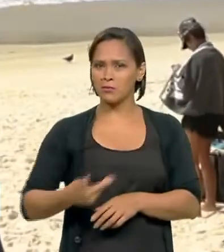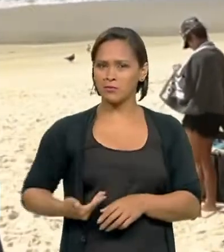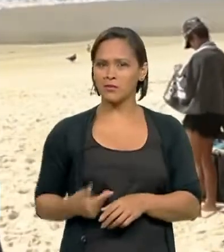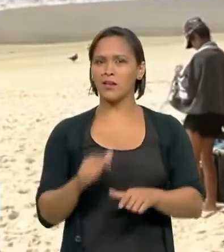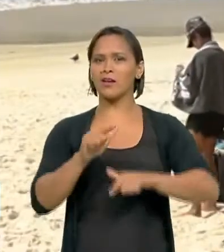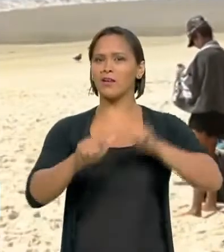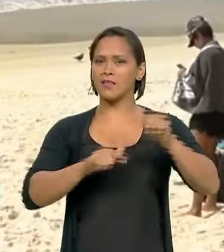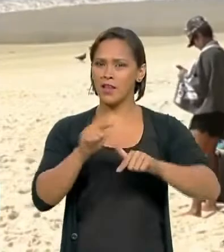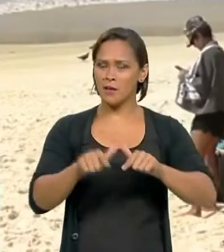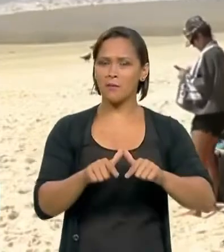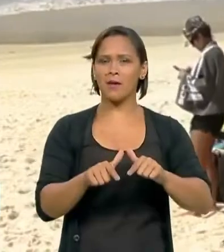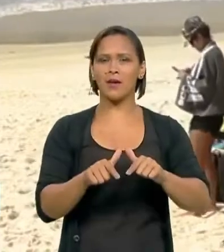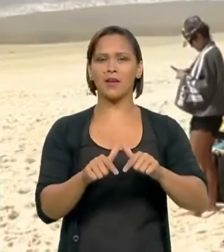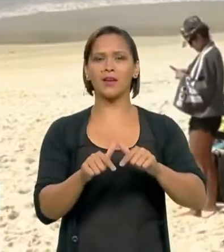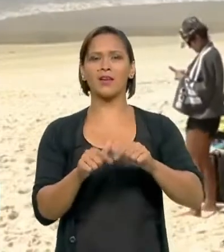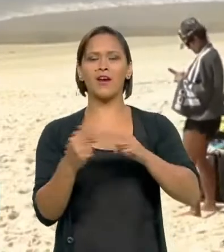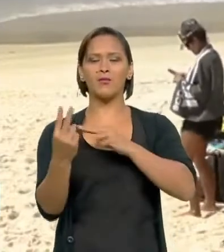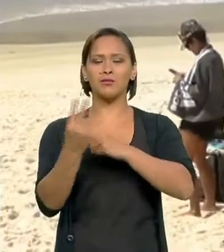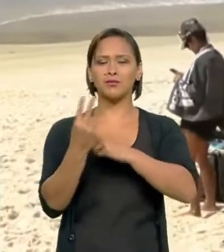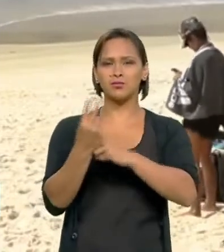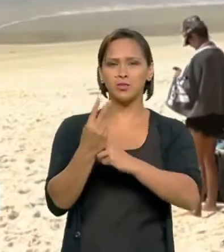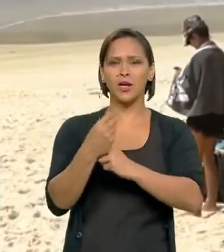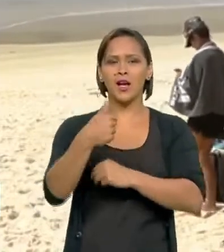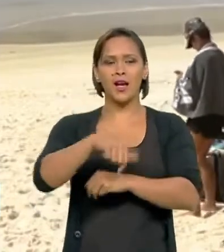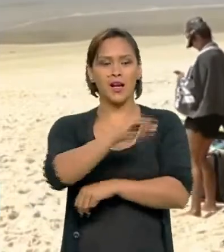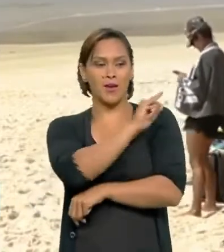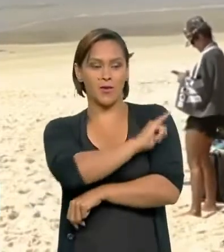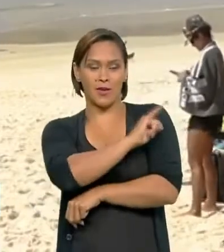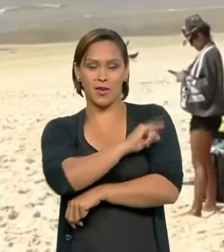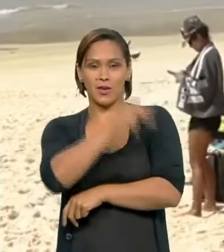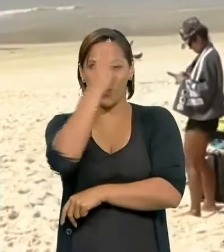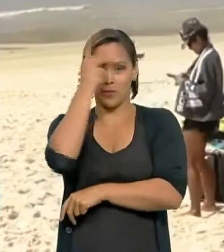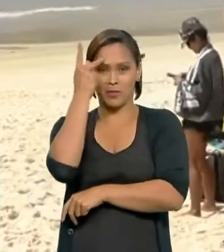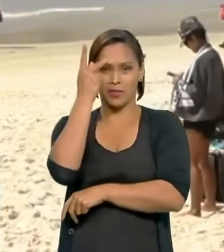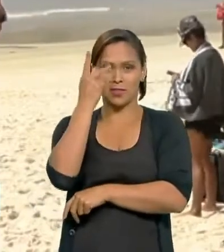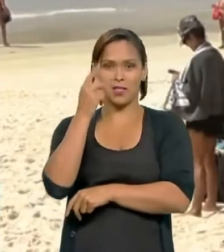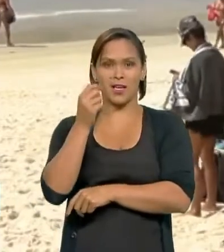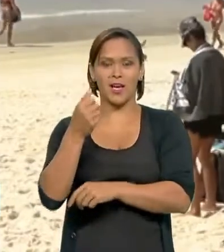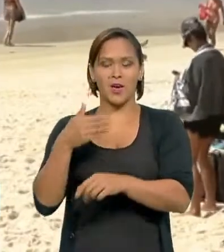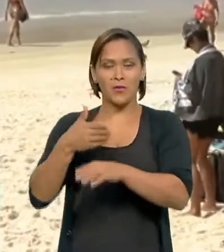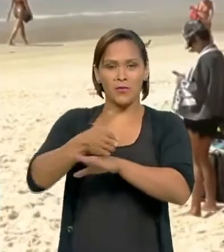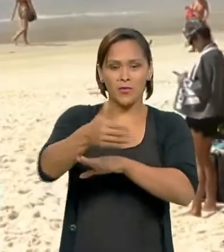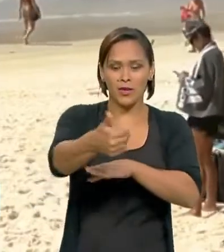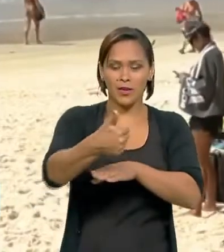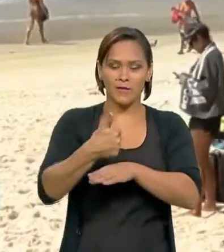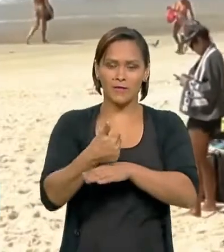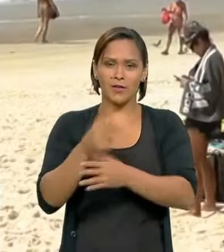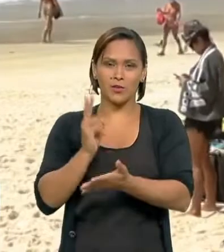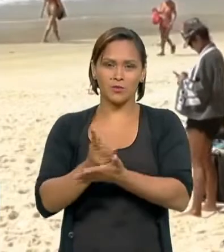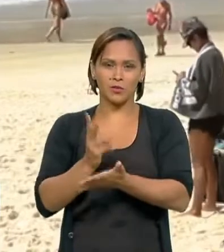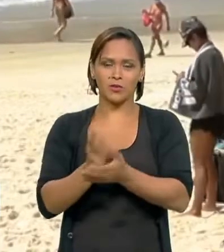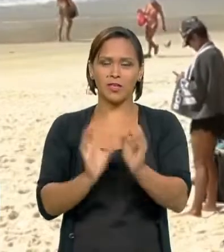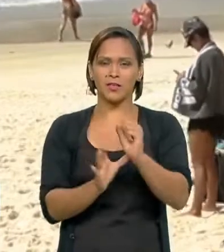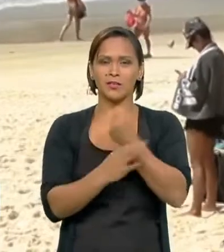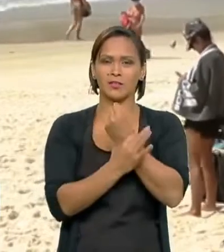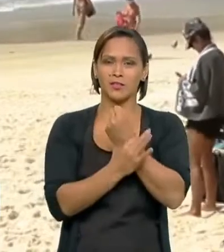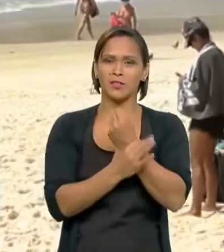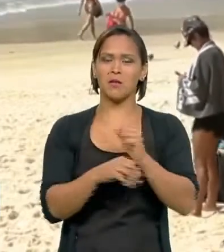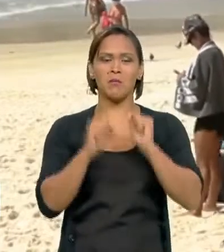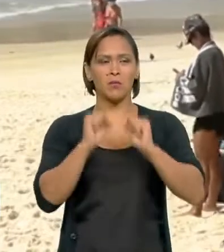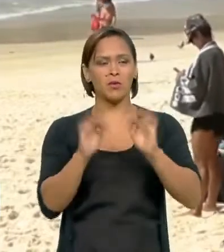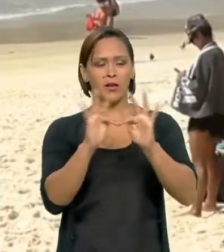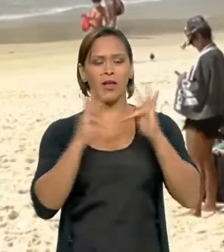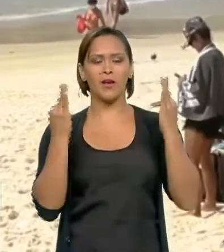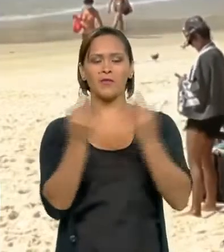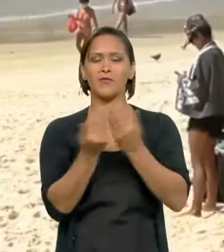trabalharia mais com a proteção ao carioca, exercendo os seus direitos de ida e vinda, a sua segurança de poder sair com a sua